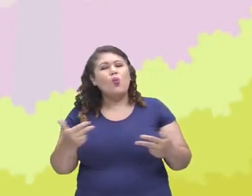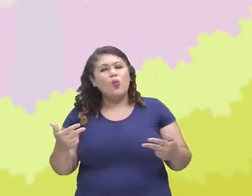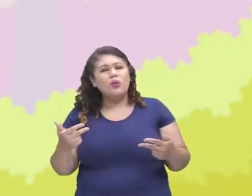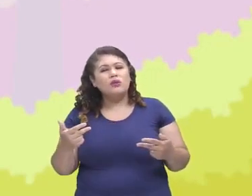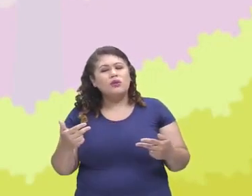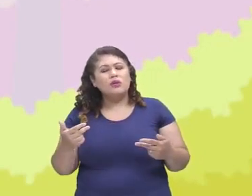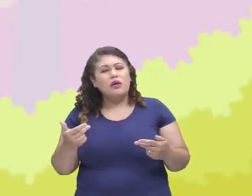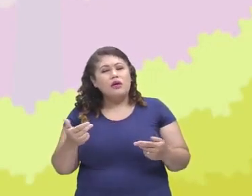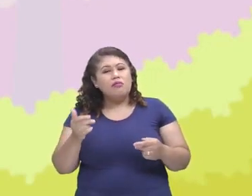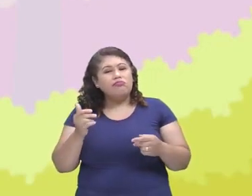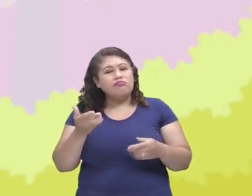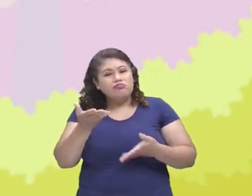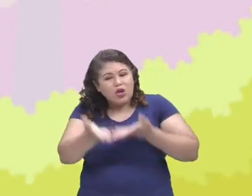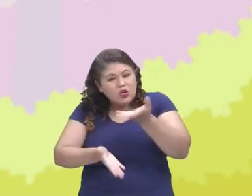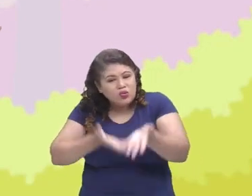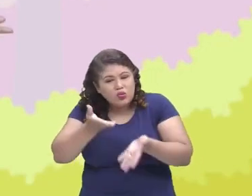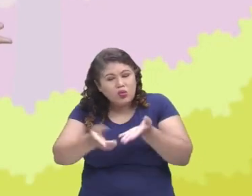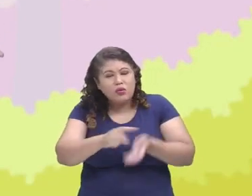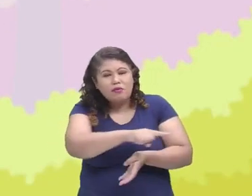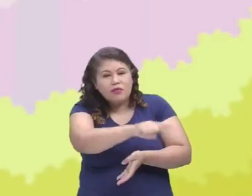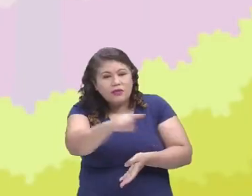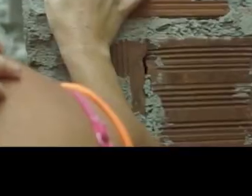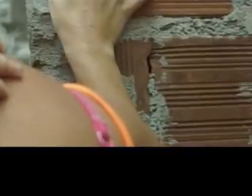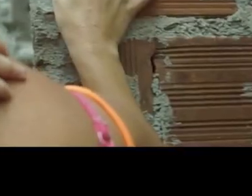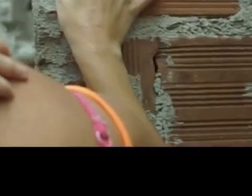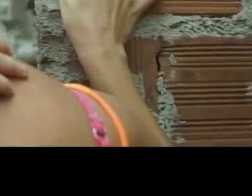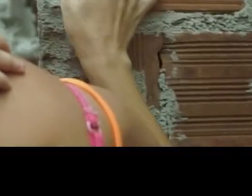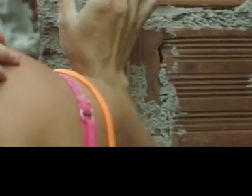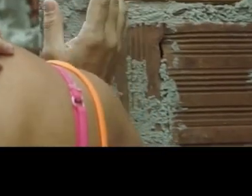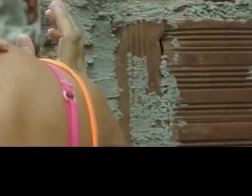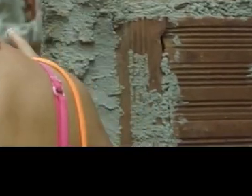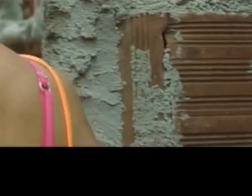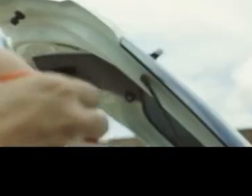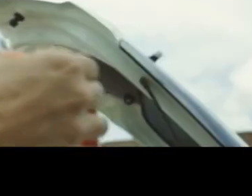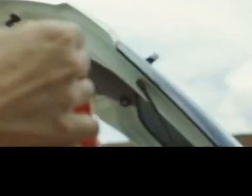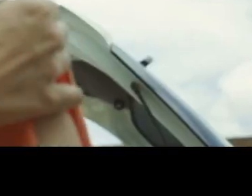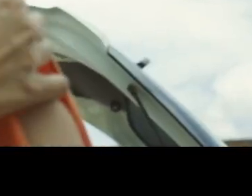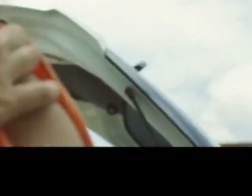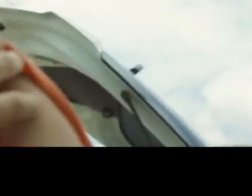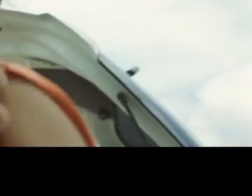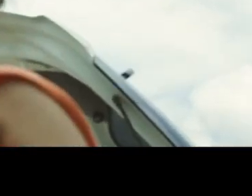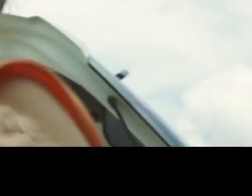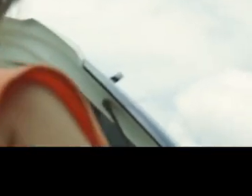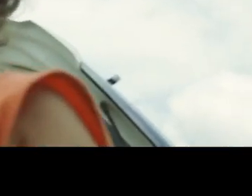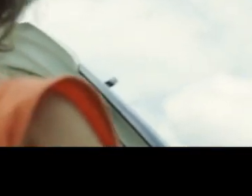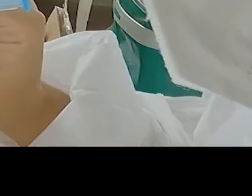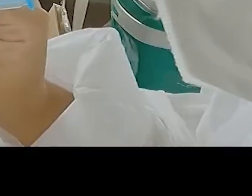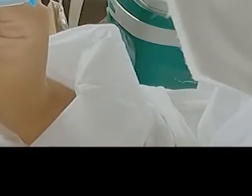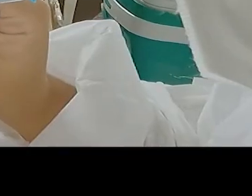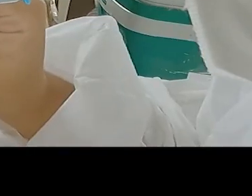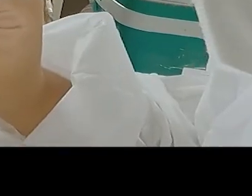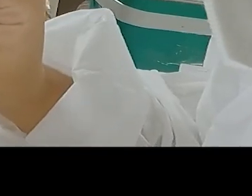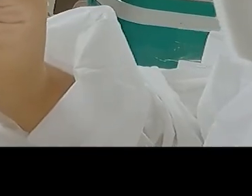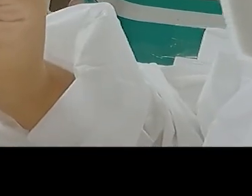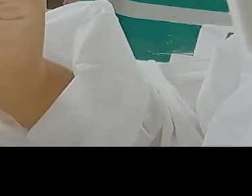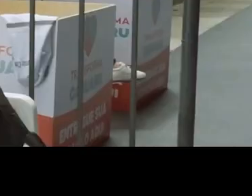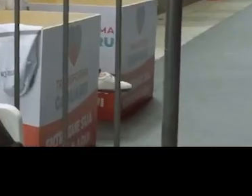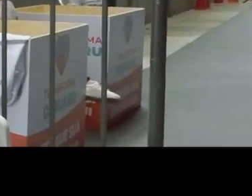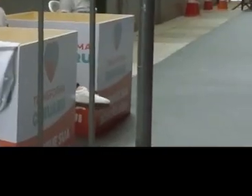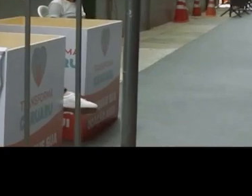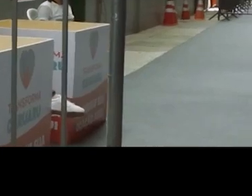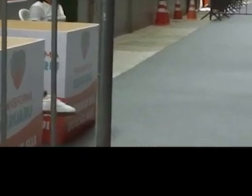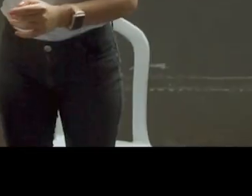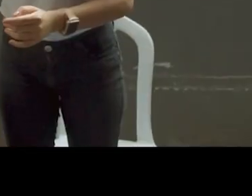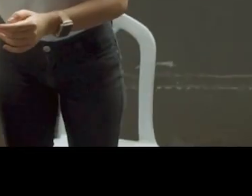fique mais inteligente do que você já é. Para salvar vidas nessa pandemia, gente precisa de vacina e